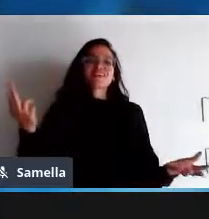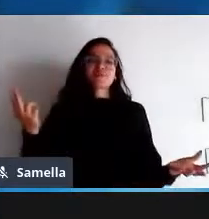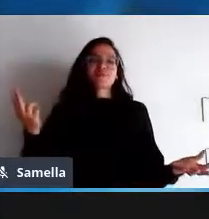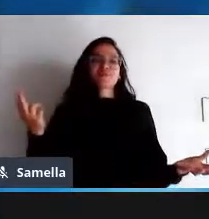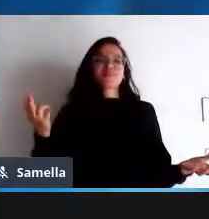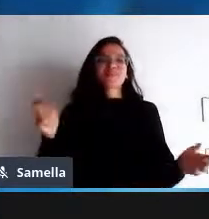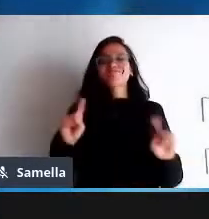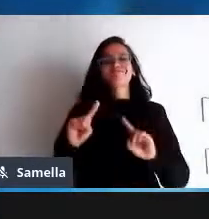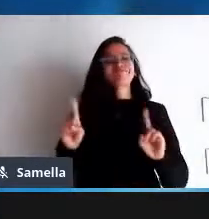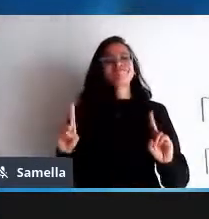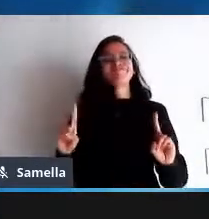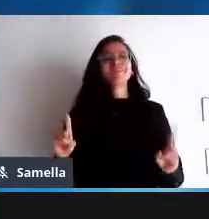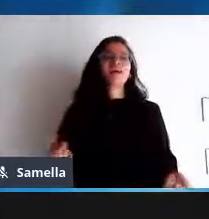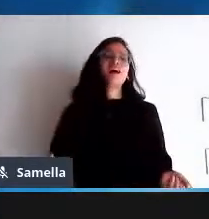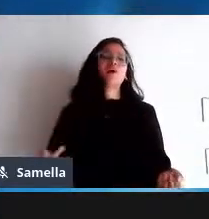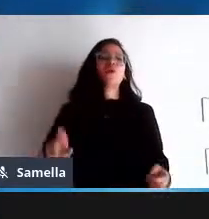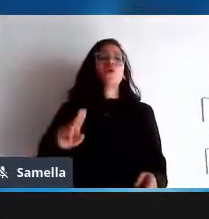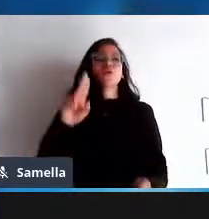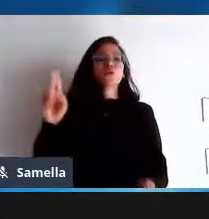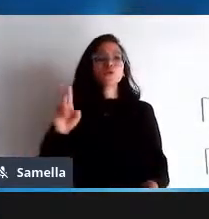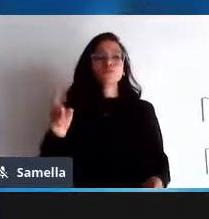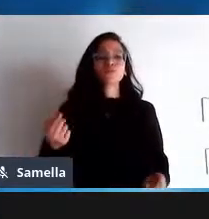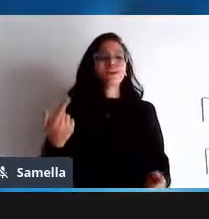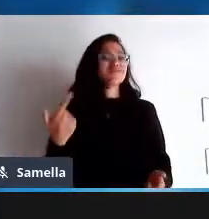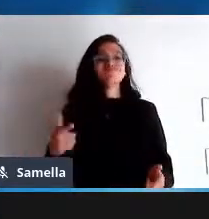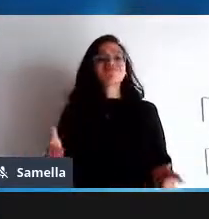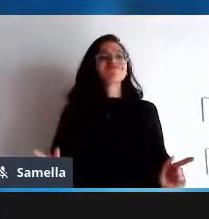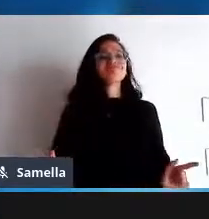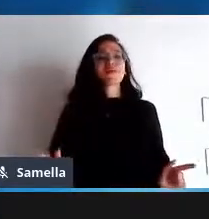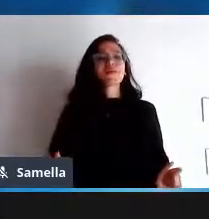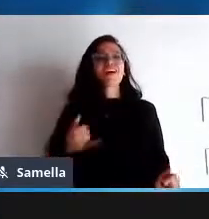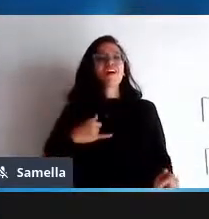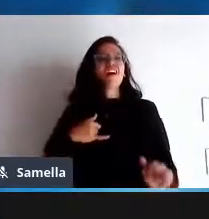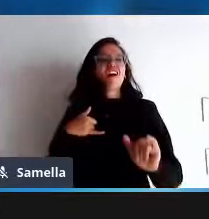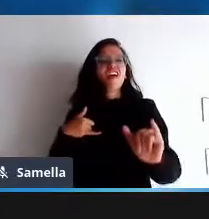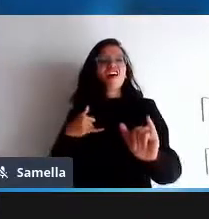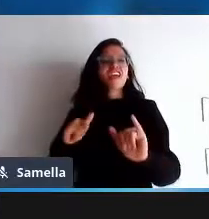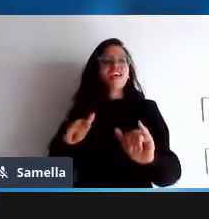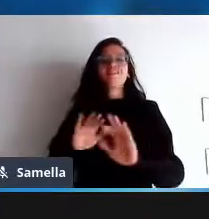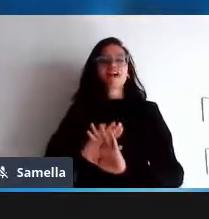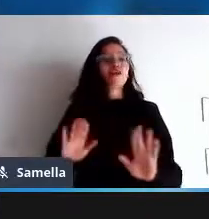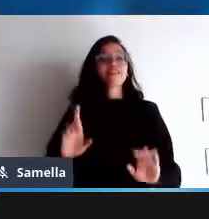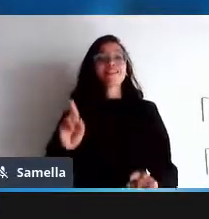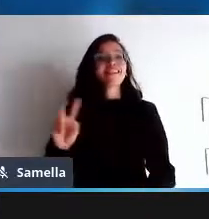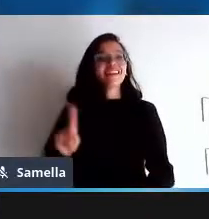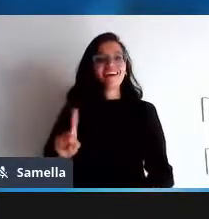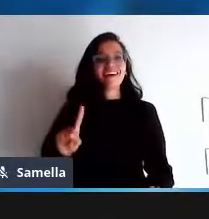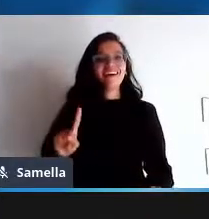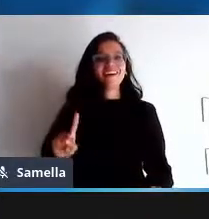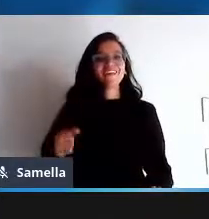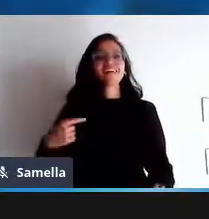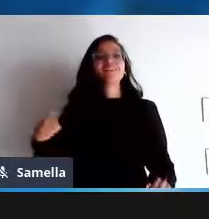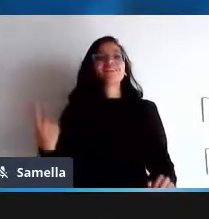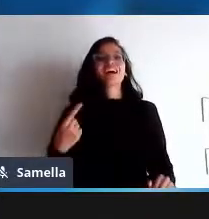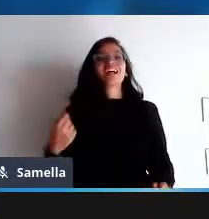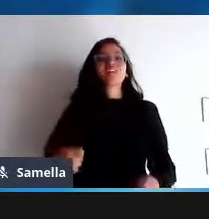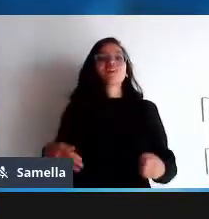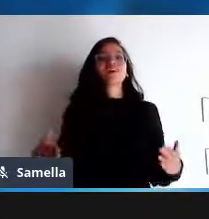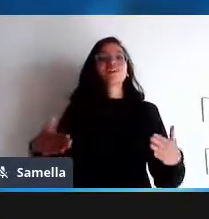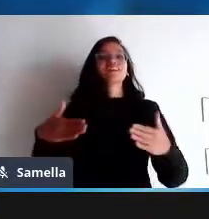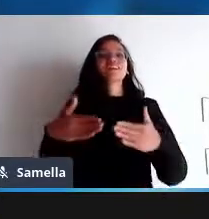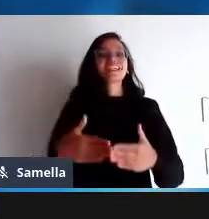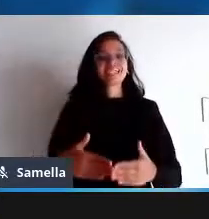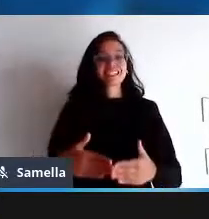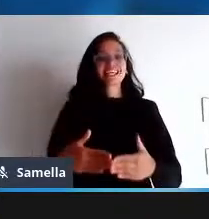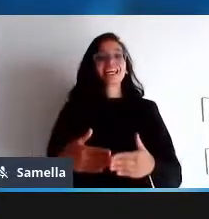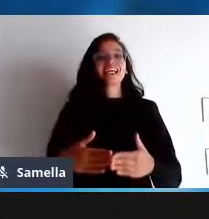usuário não é o inimigo existe um sistema que faz com que as pessoas adotem licenças proprietárias para